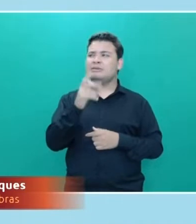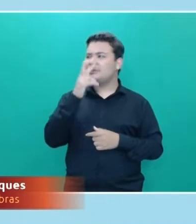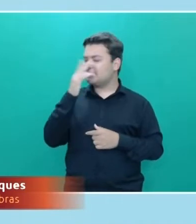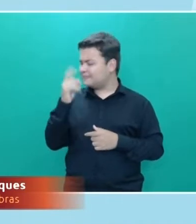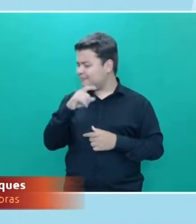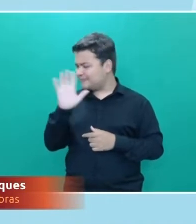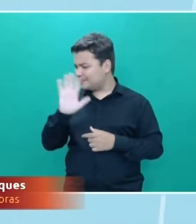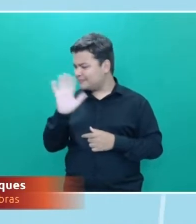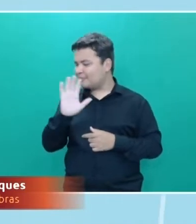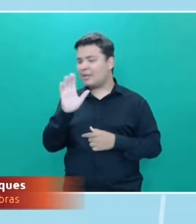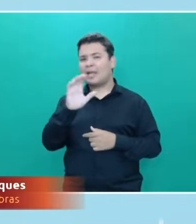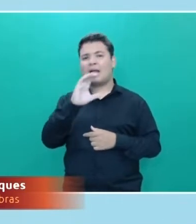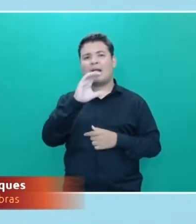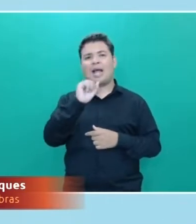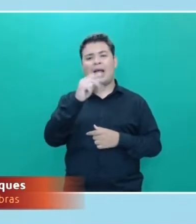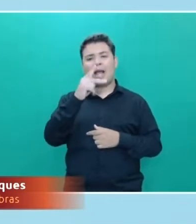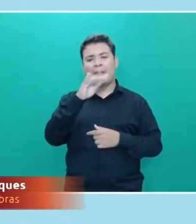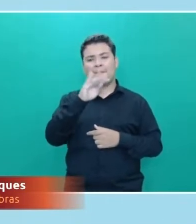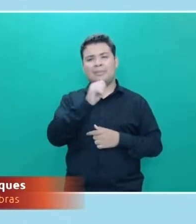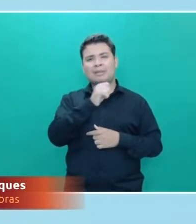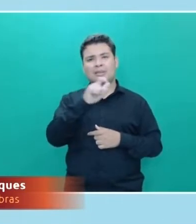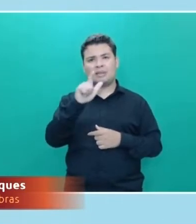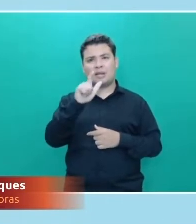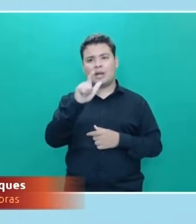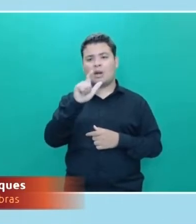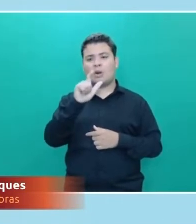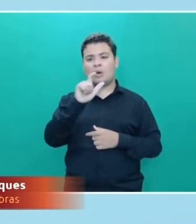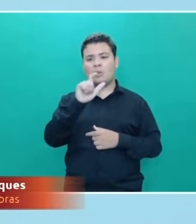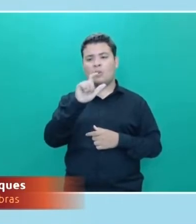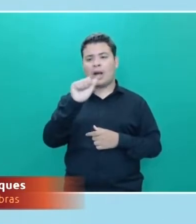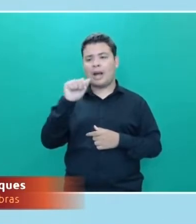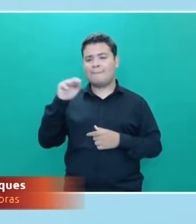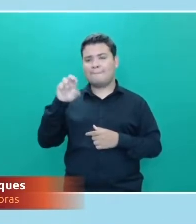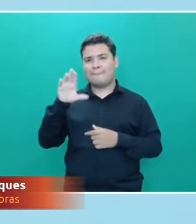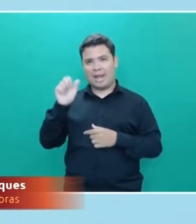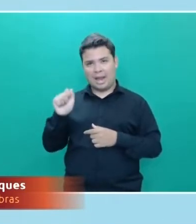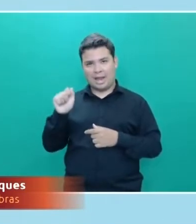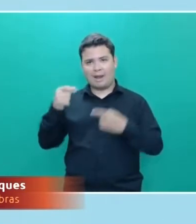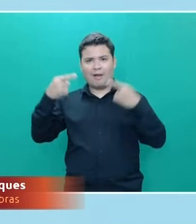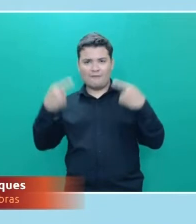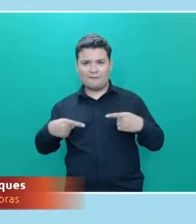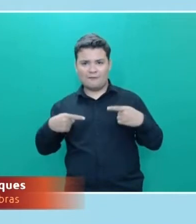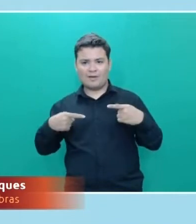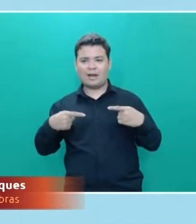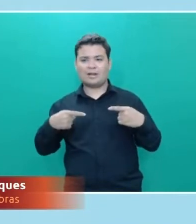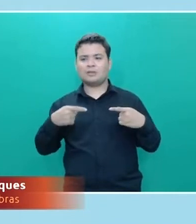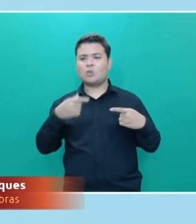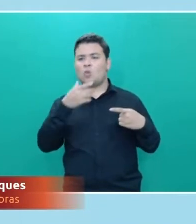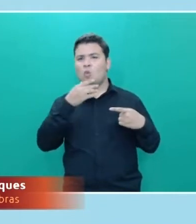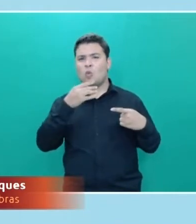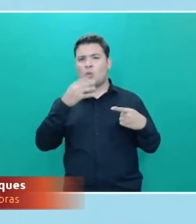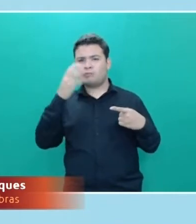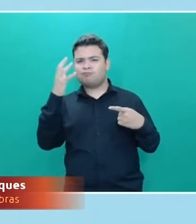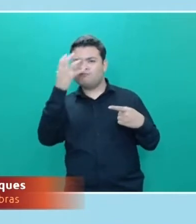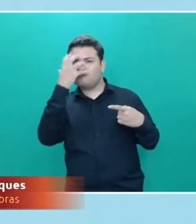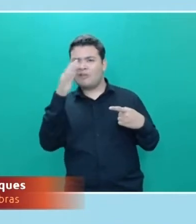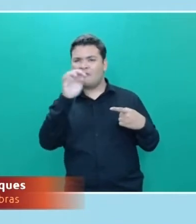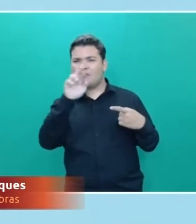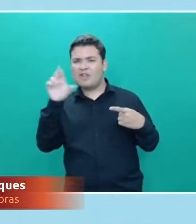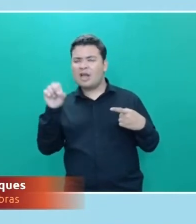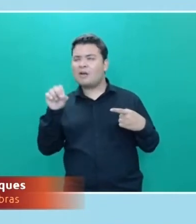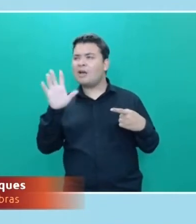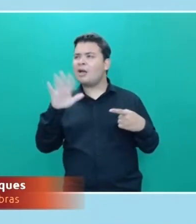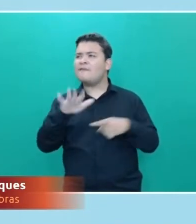Capitão América versus Homem de Ferro, né? Guerra Civil. Guerra Civil. Quando, em uma cena,